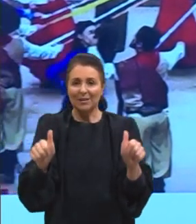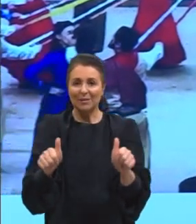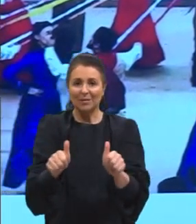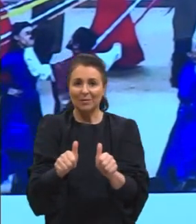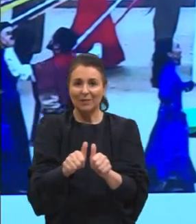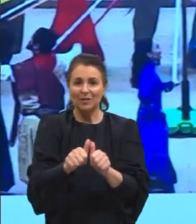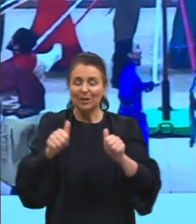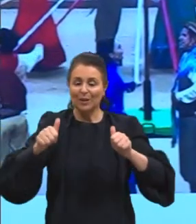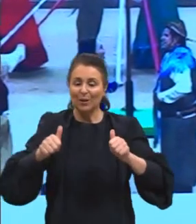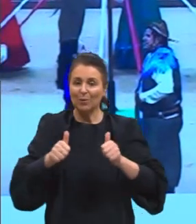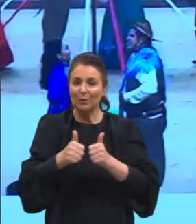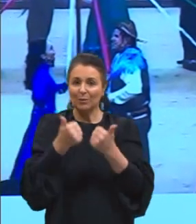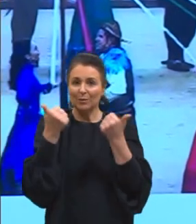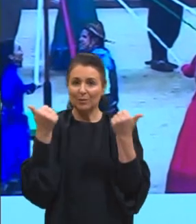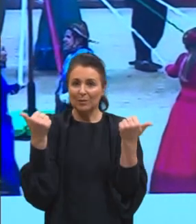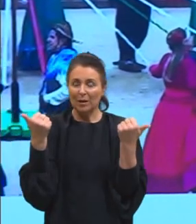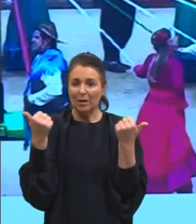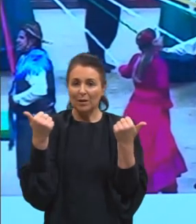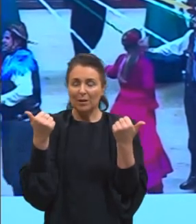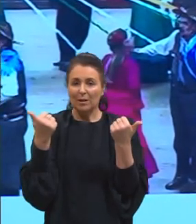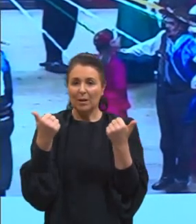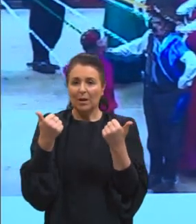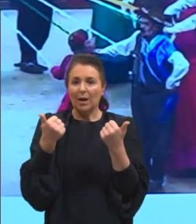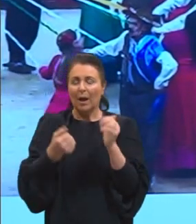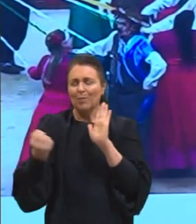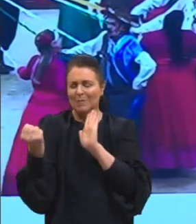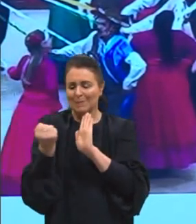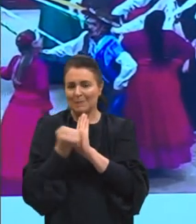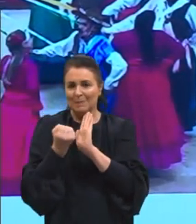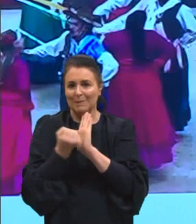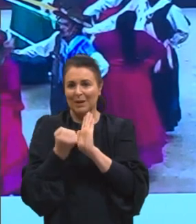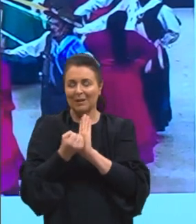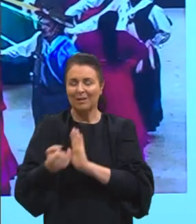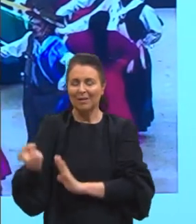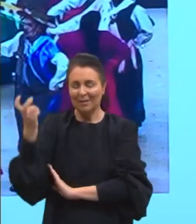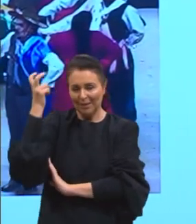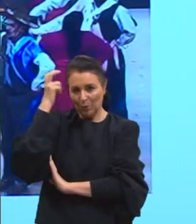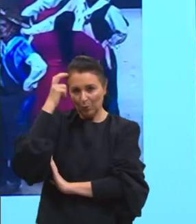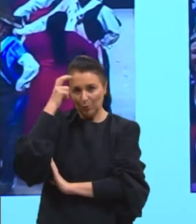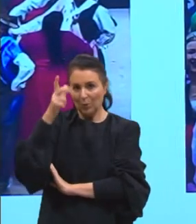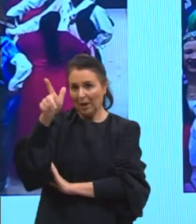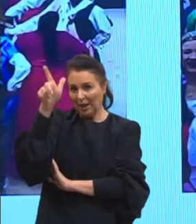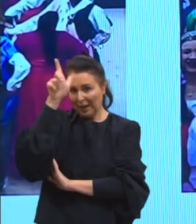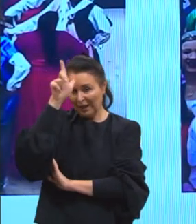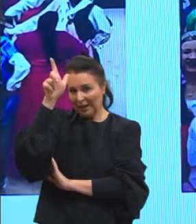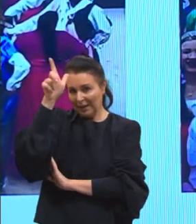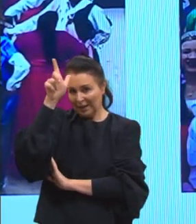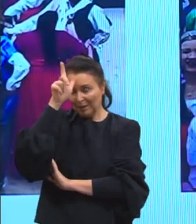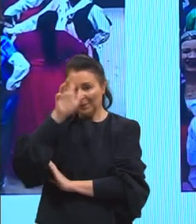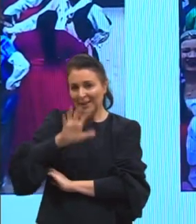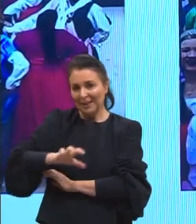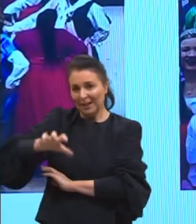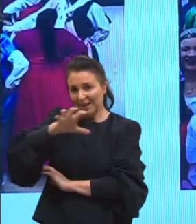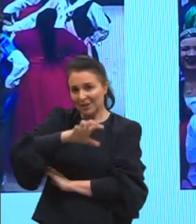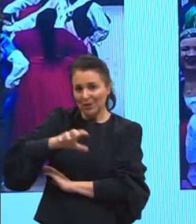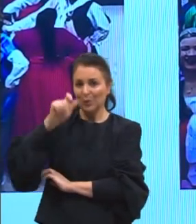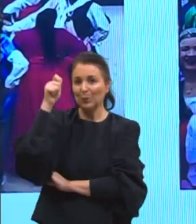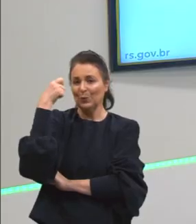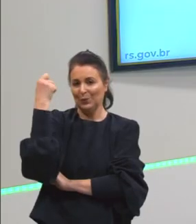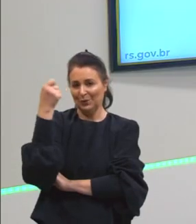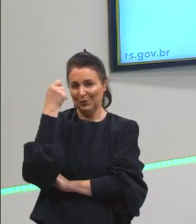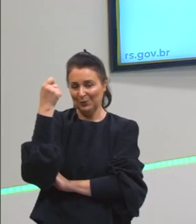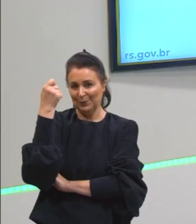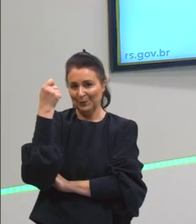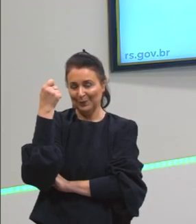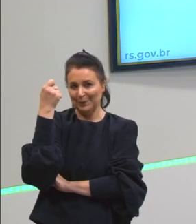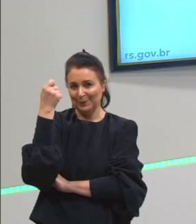Oktoberfest, uma das marcas da cultura alemã na região do Rio Grande do Sul.